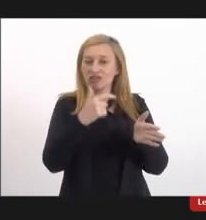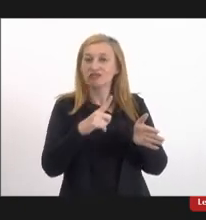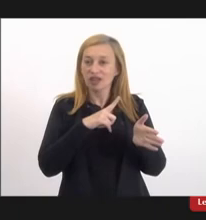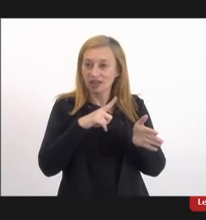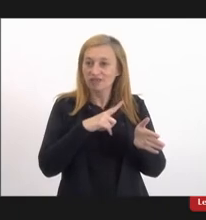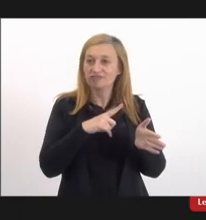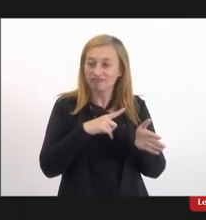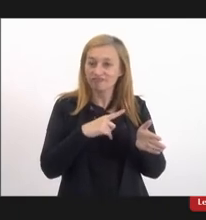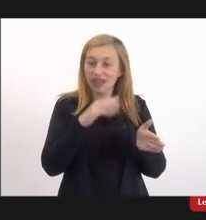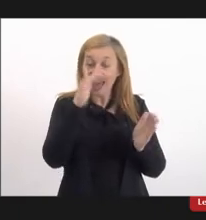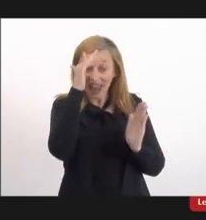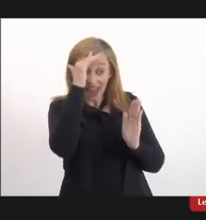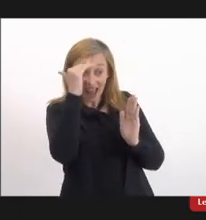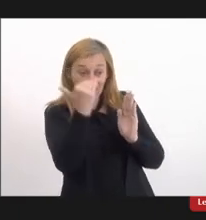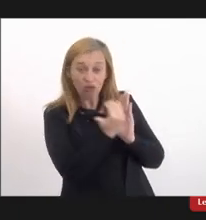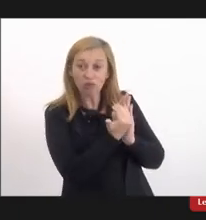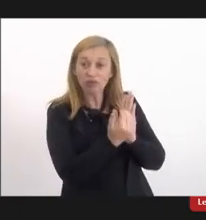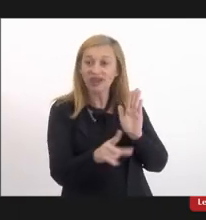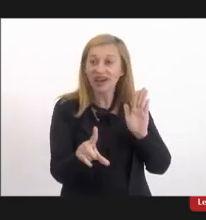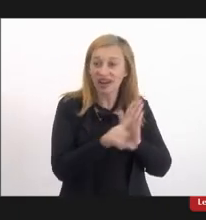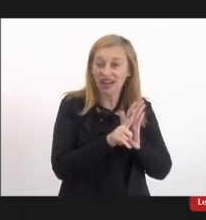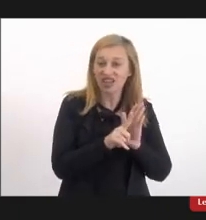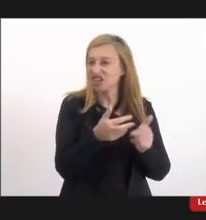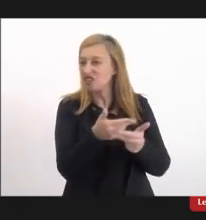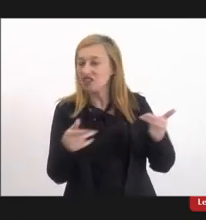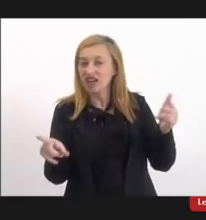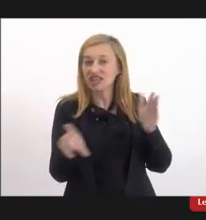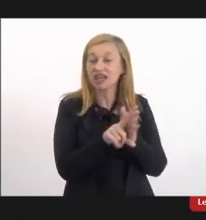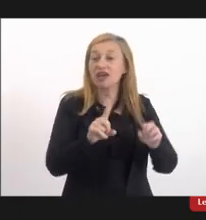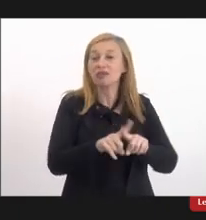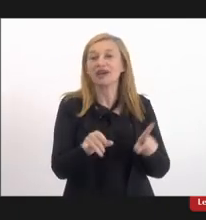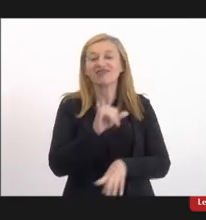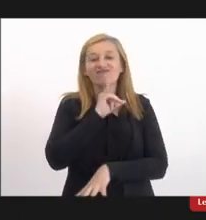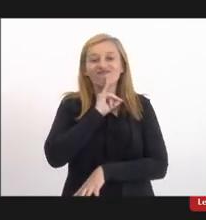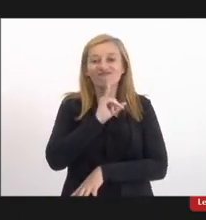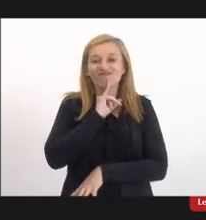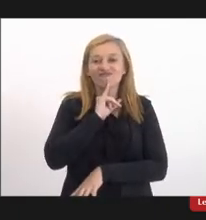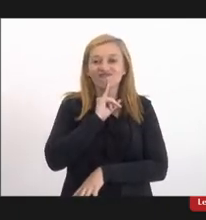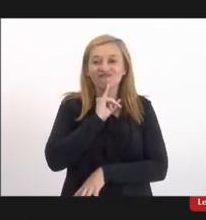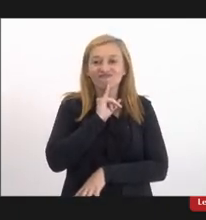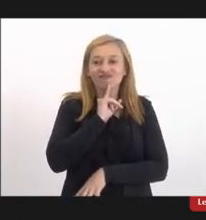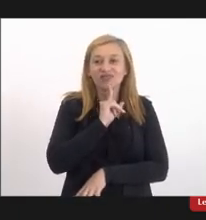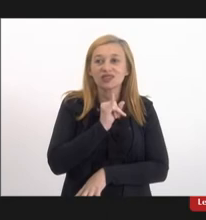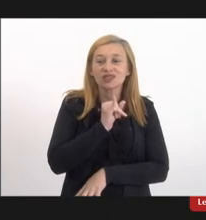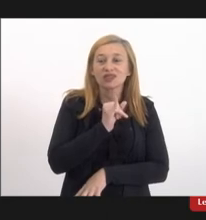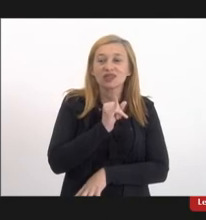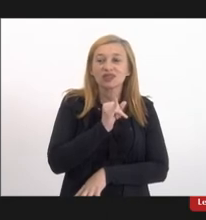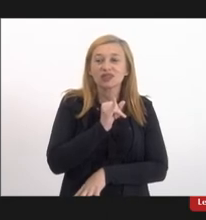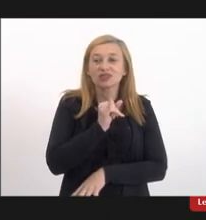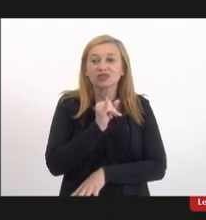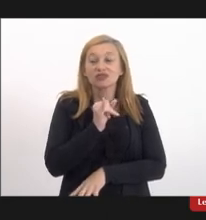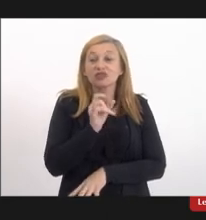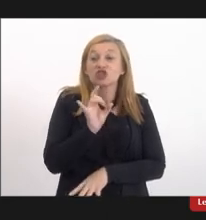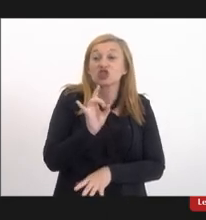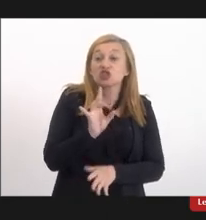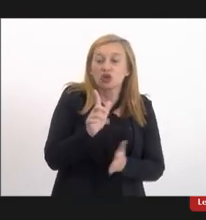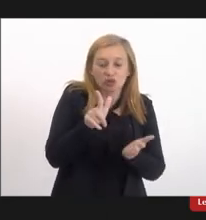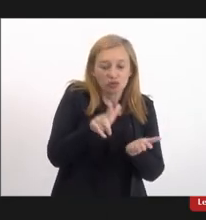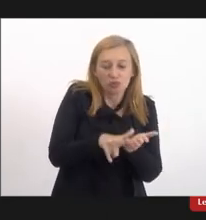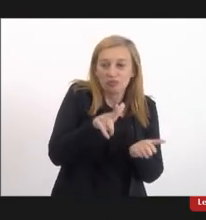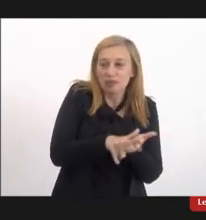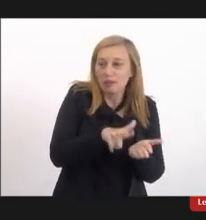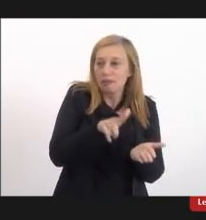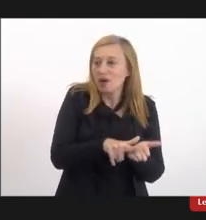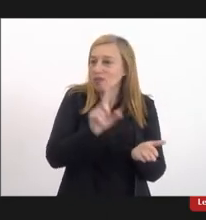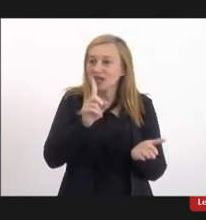não são cumpridas. Existem muitas leis, mas, infelizmente, elas ficam no papel, não saem do papel.